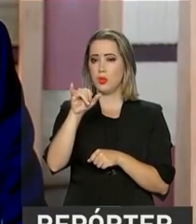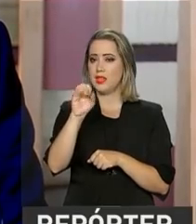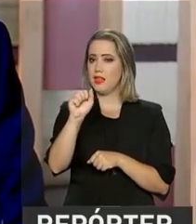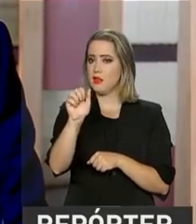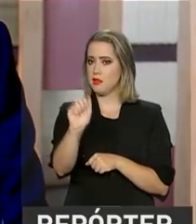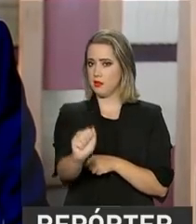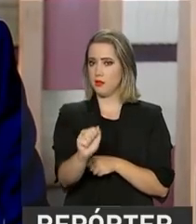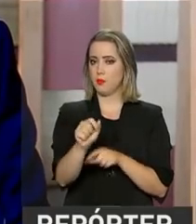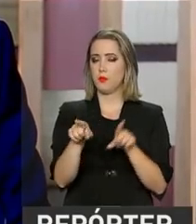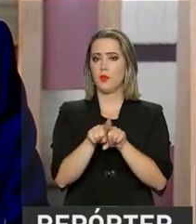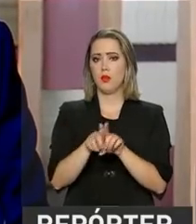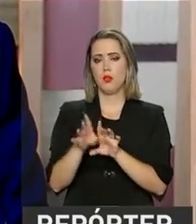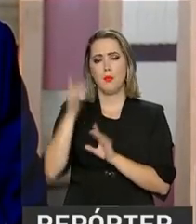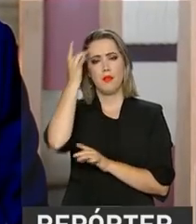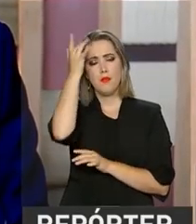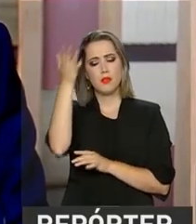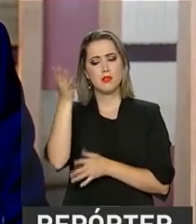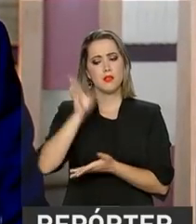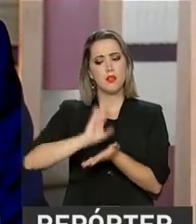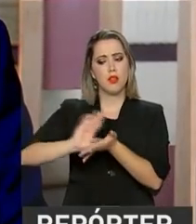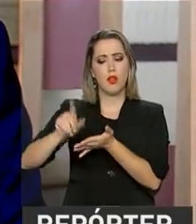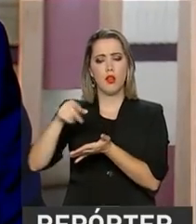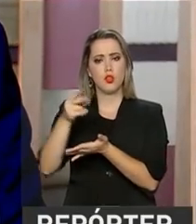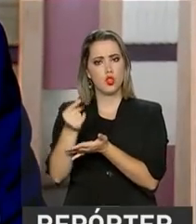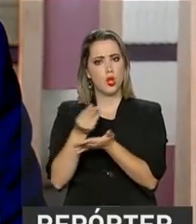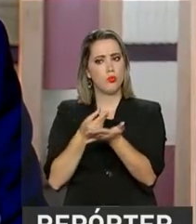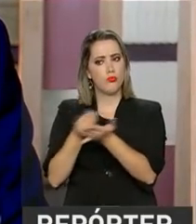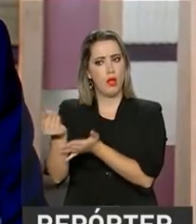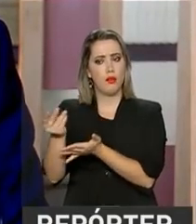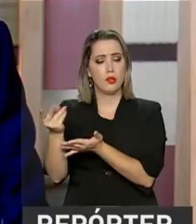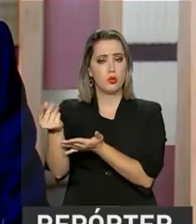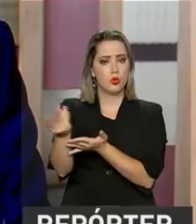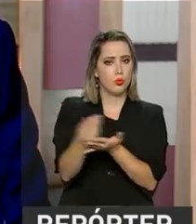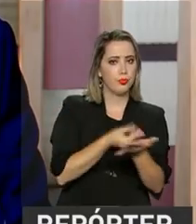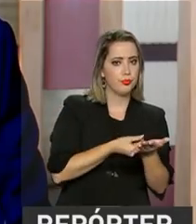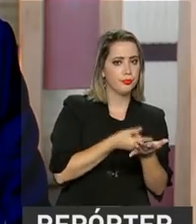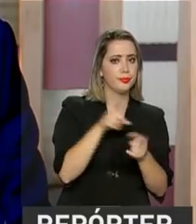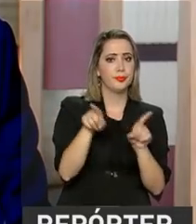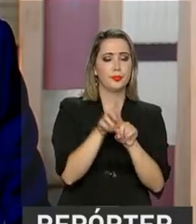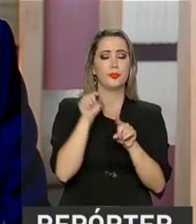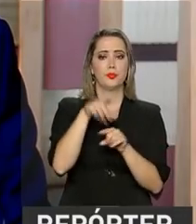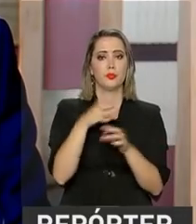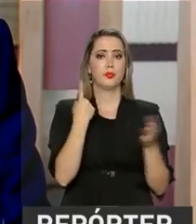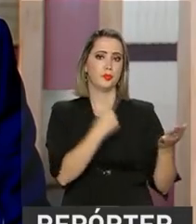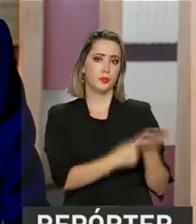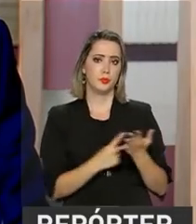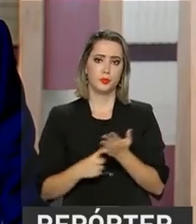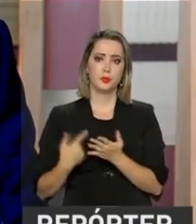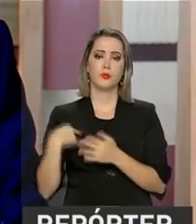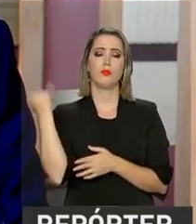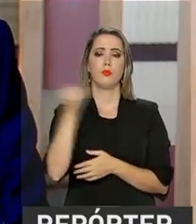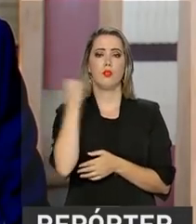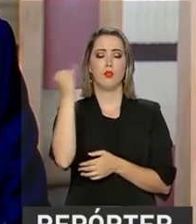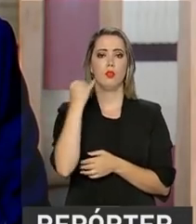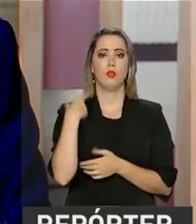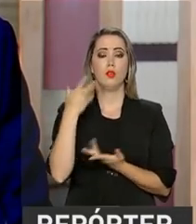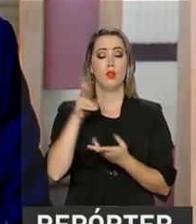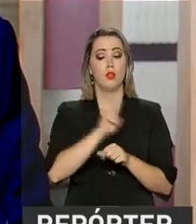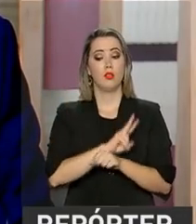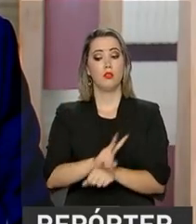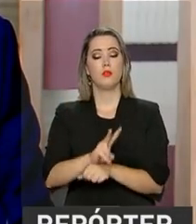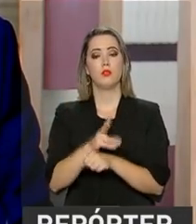facilitação de investimentos entre os nossos dois países. Acordos importantes na área da